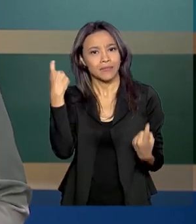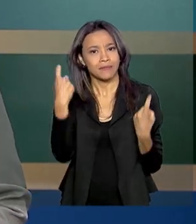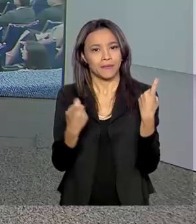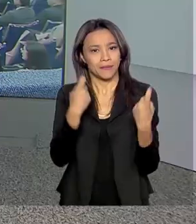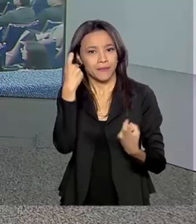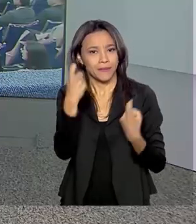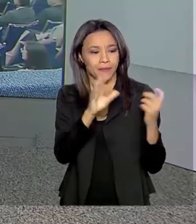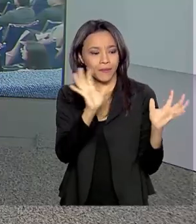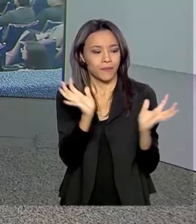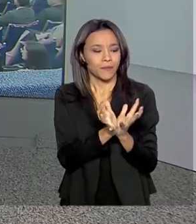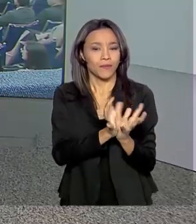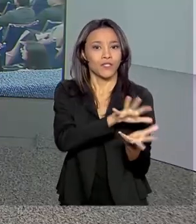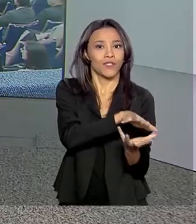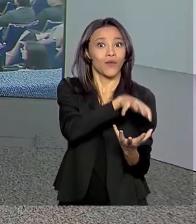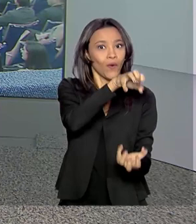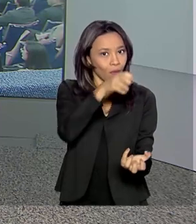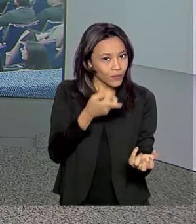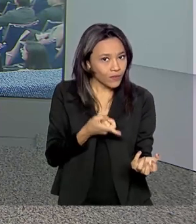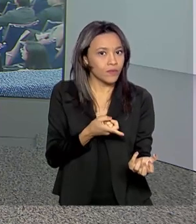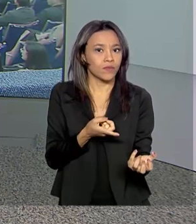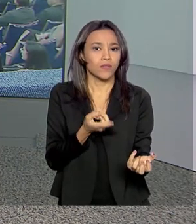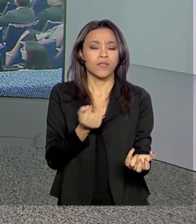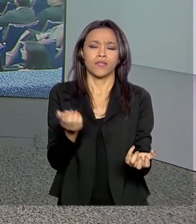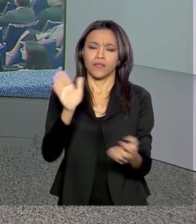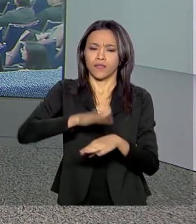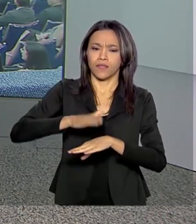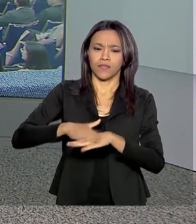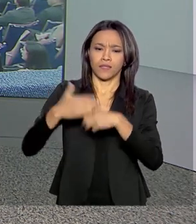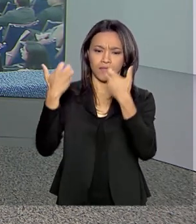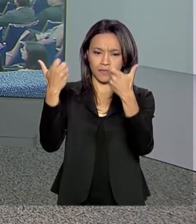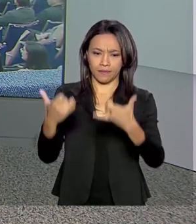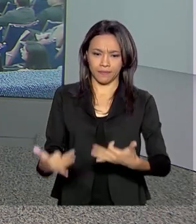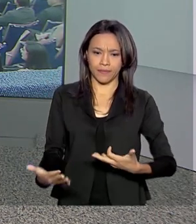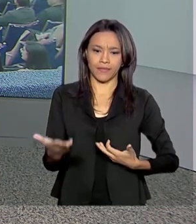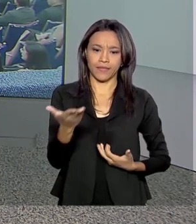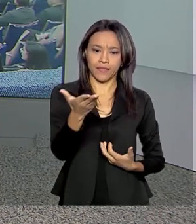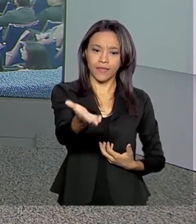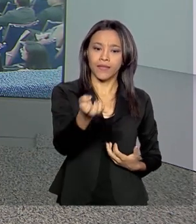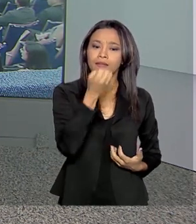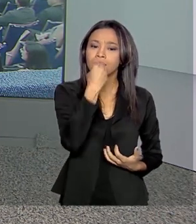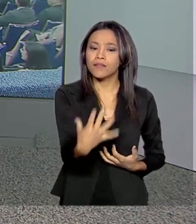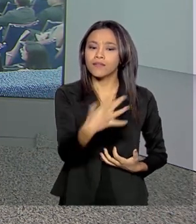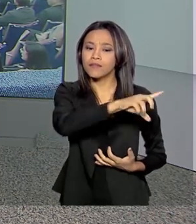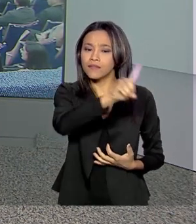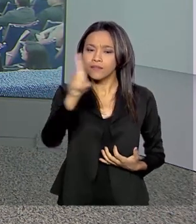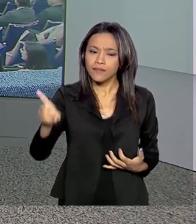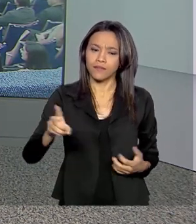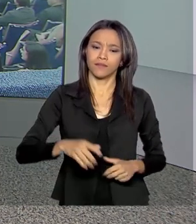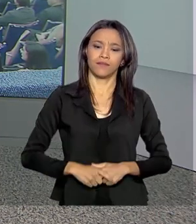idosa. Quem conta pra gente é a repórter Luciana Colares de Holanda. Bom dia, Luciana.